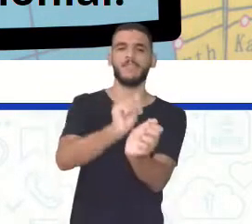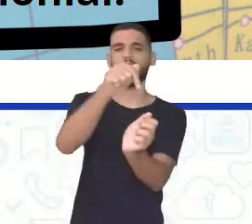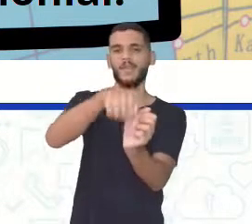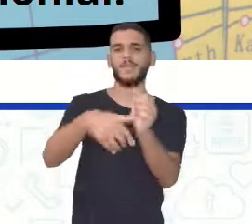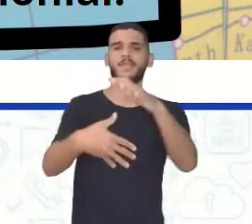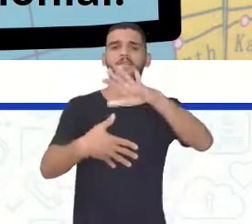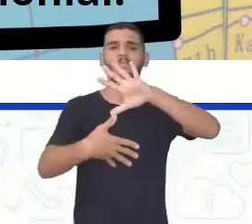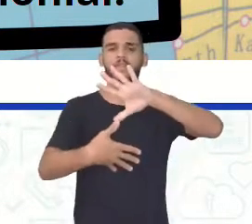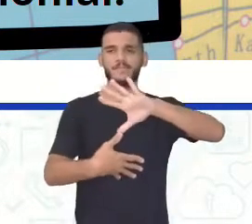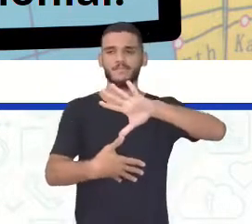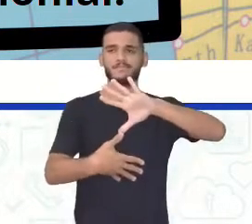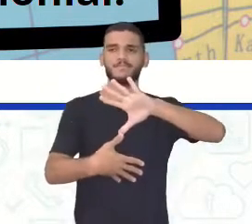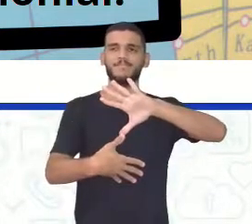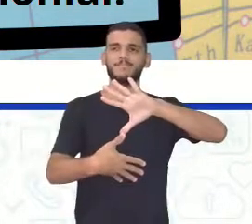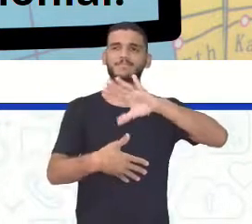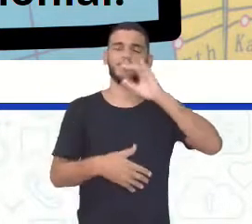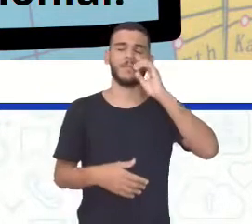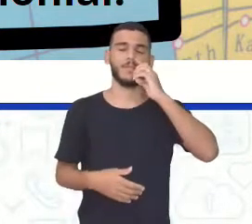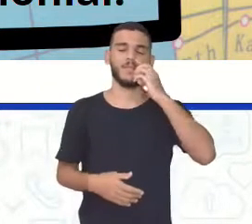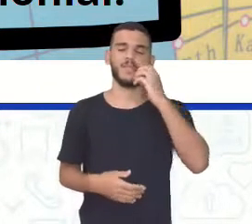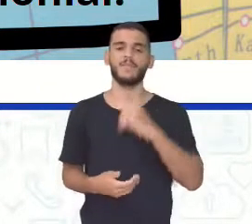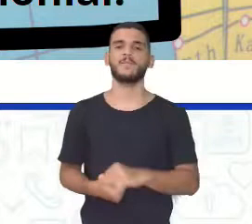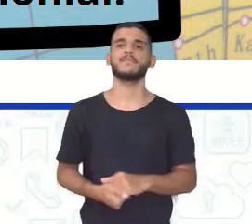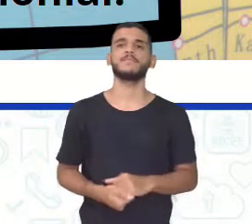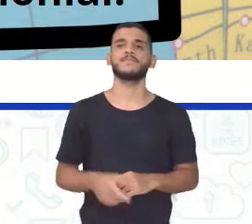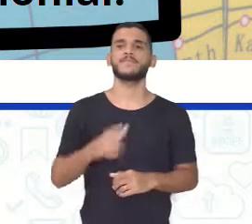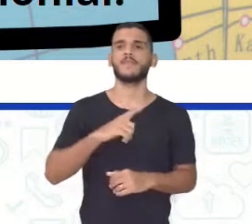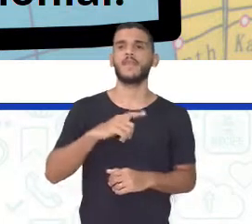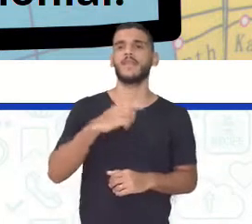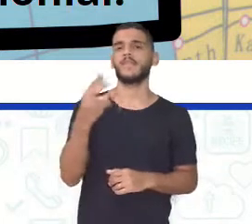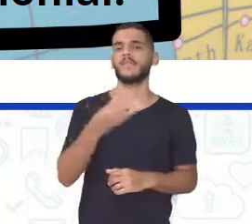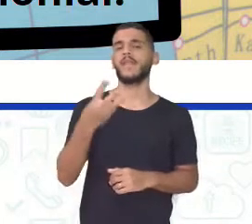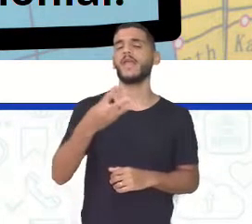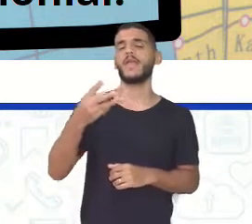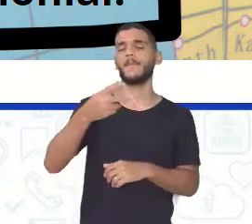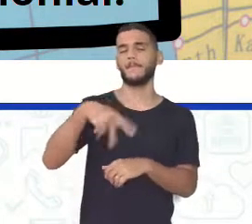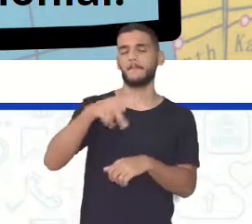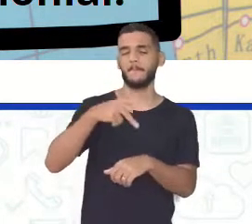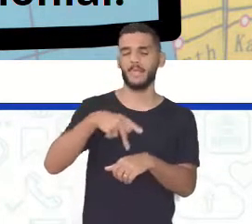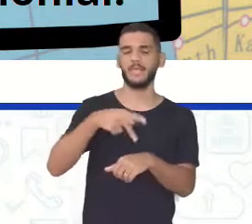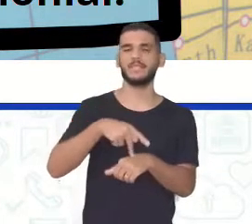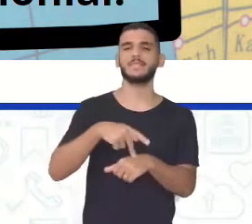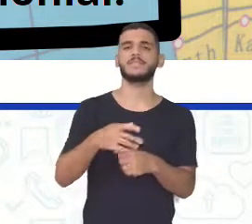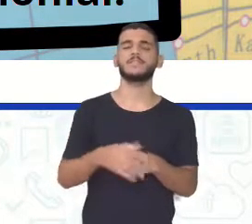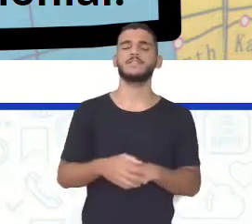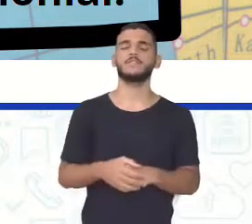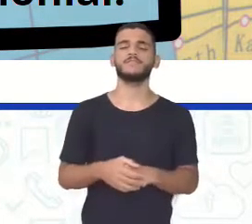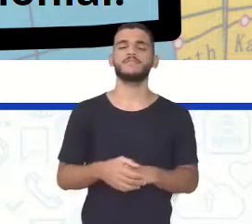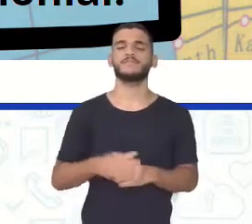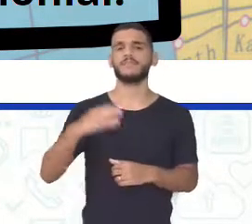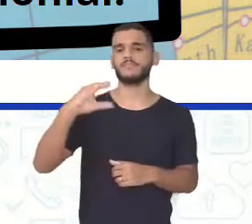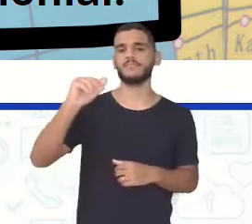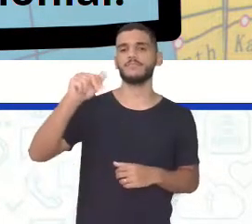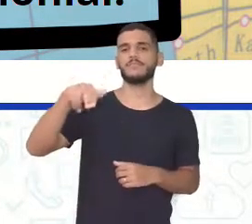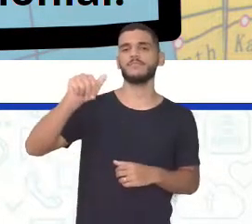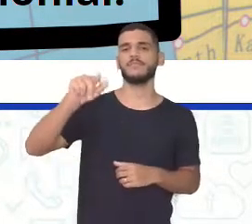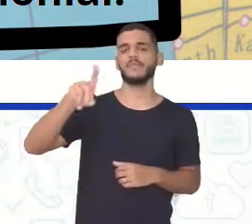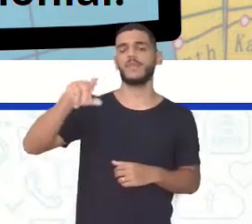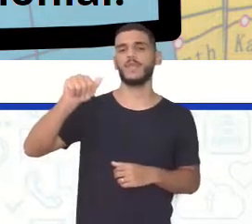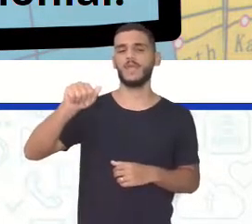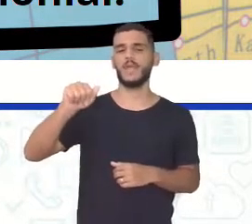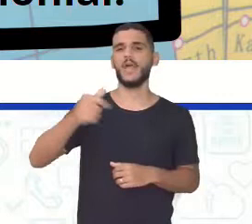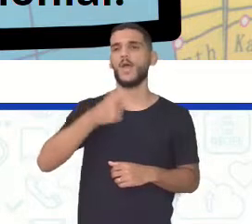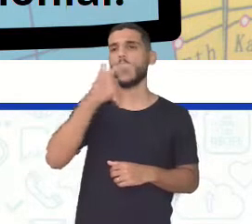Unidos E México O Canadá Foi fundado inicialmente Por um italiano Navegando pela Inglaterra